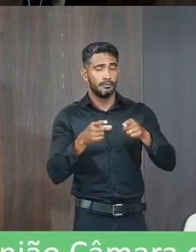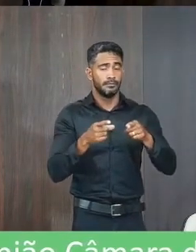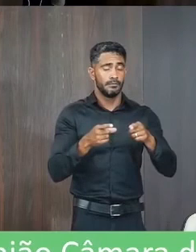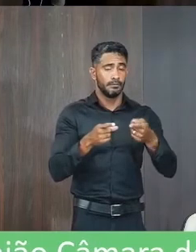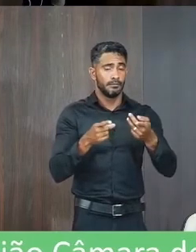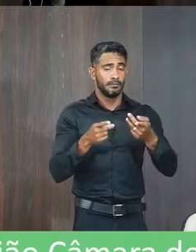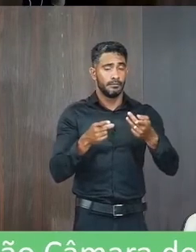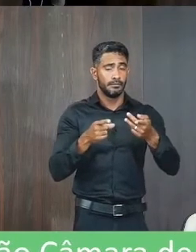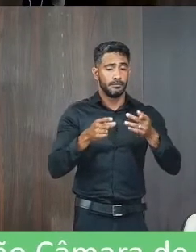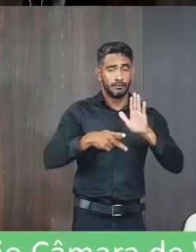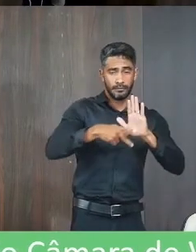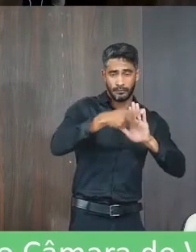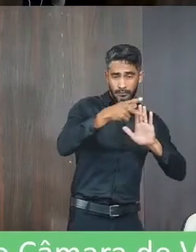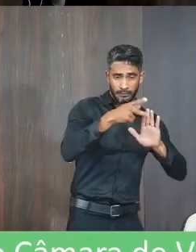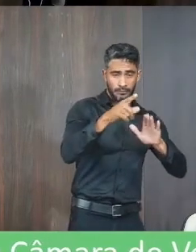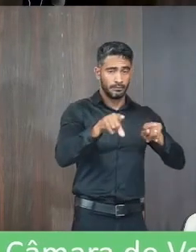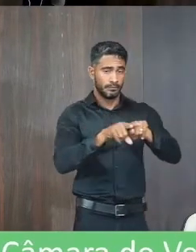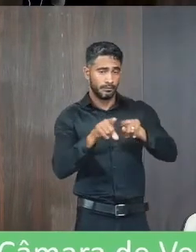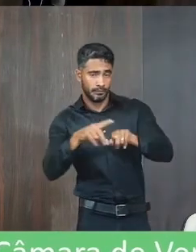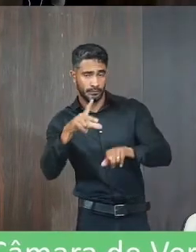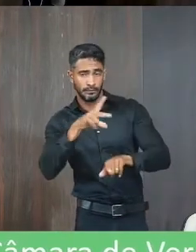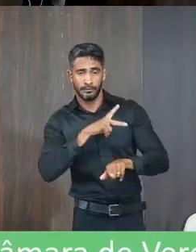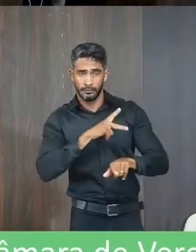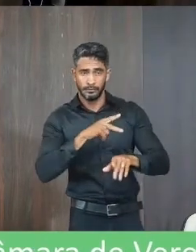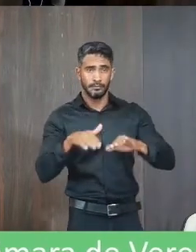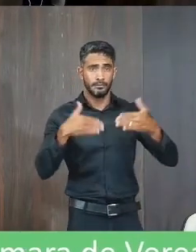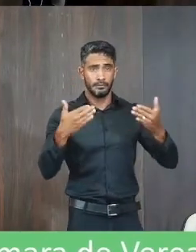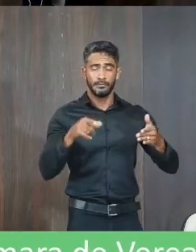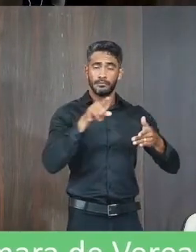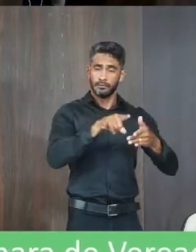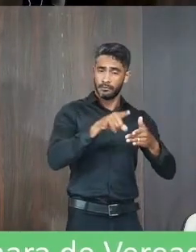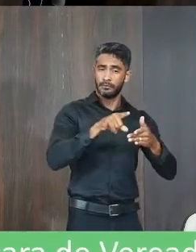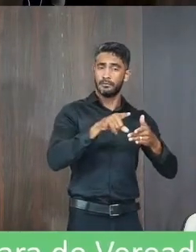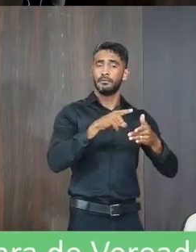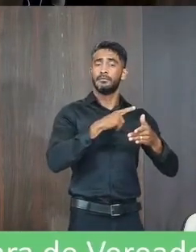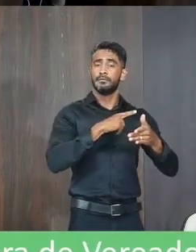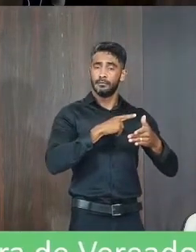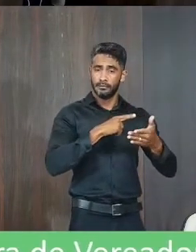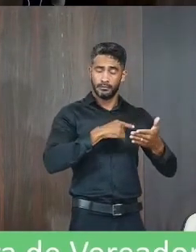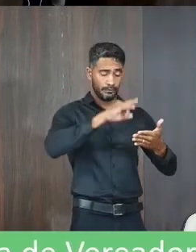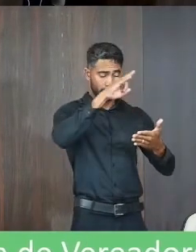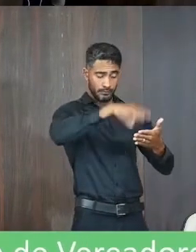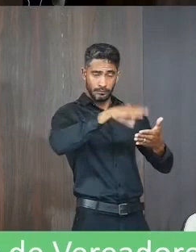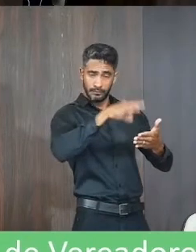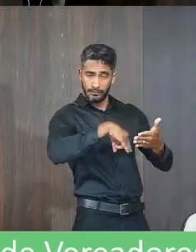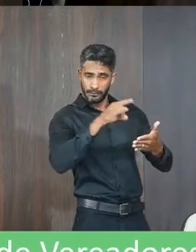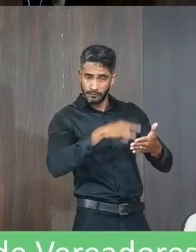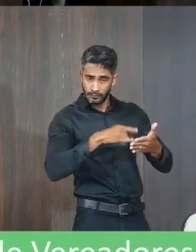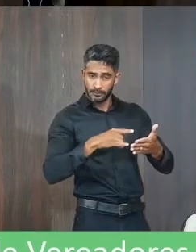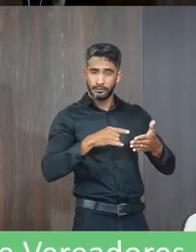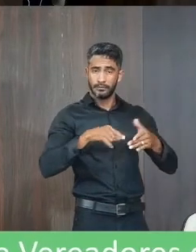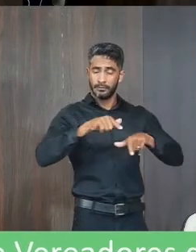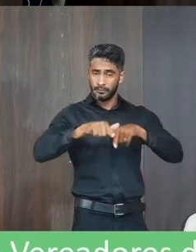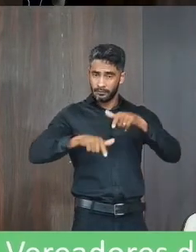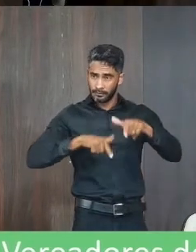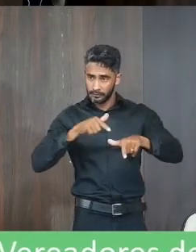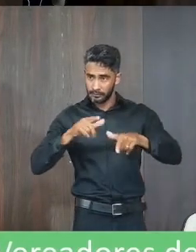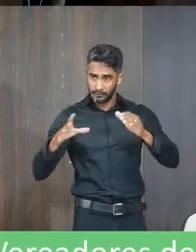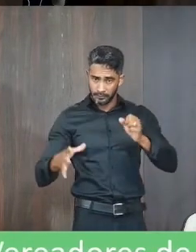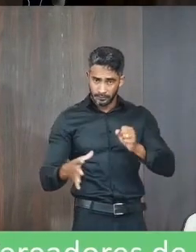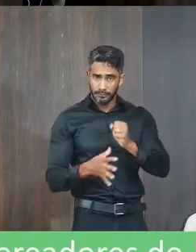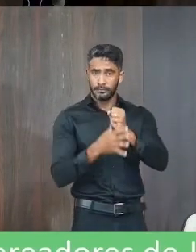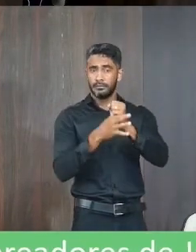público sobre o particular. Considerando que promover enaltecimento de agente público configura,